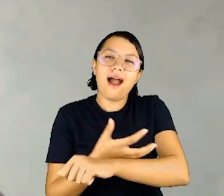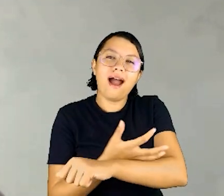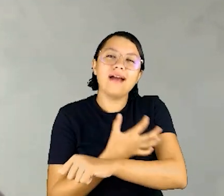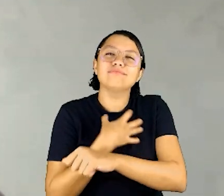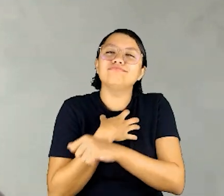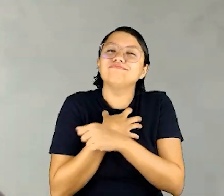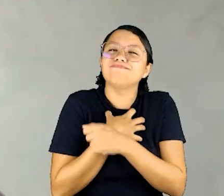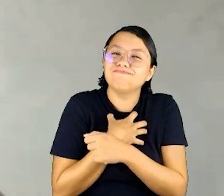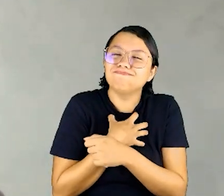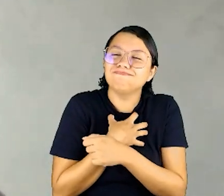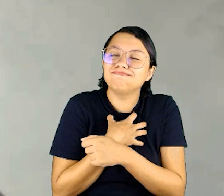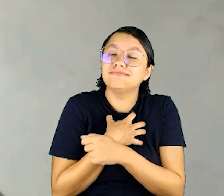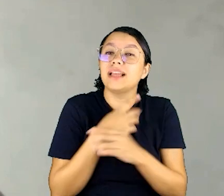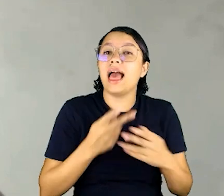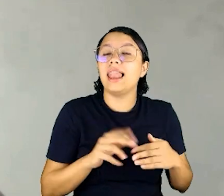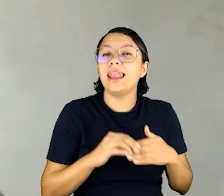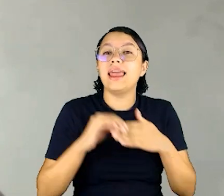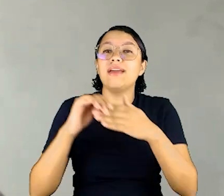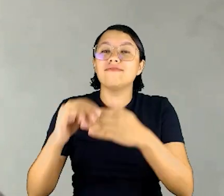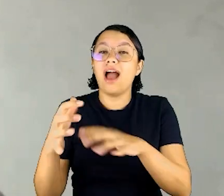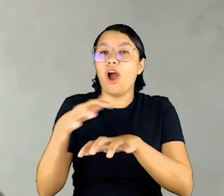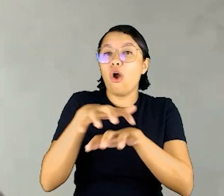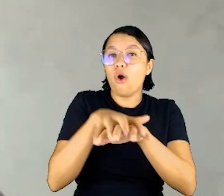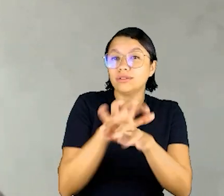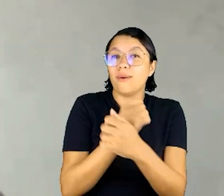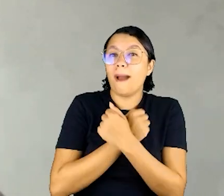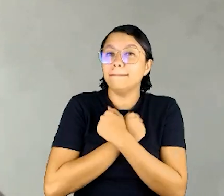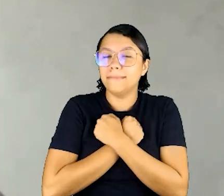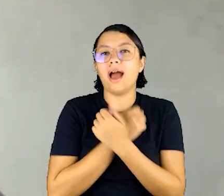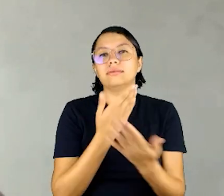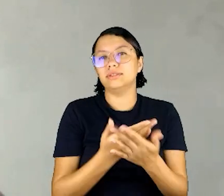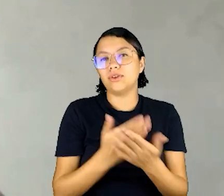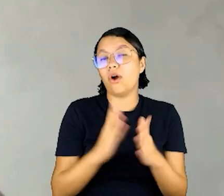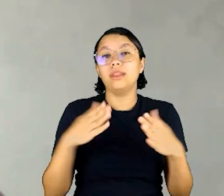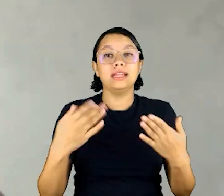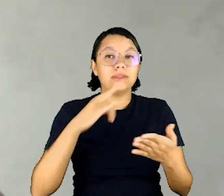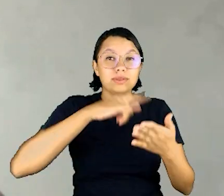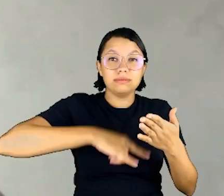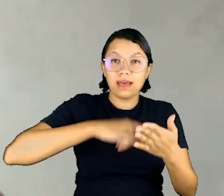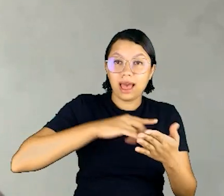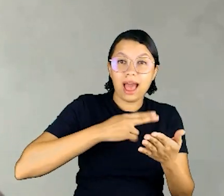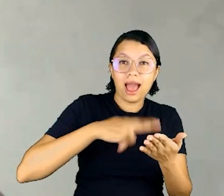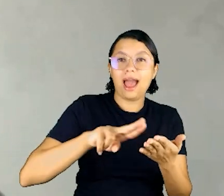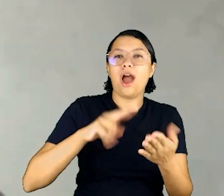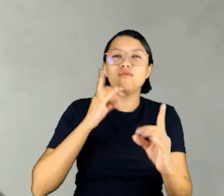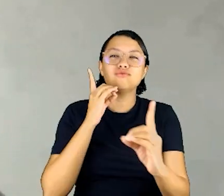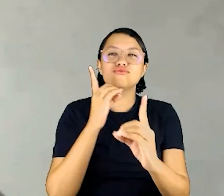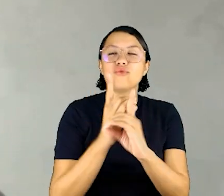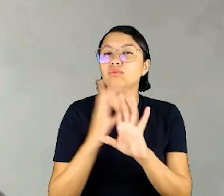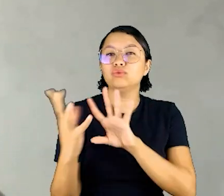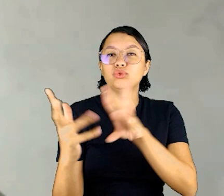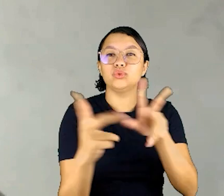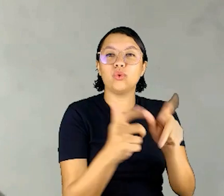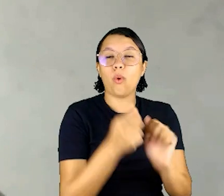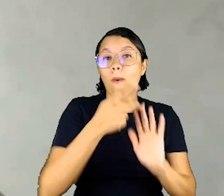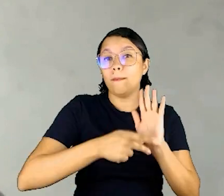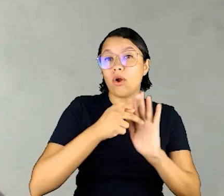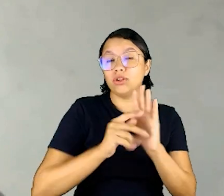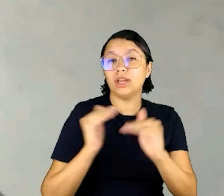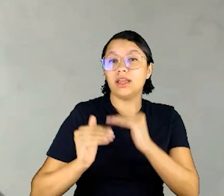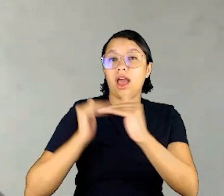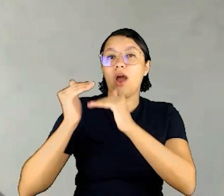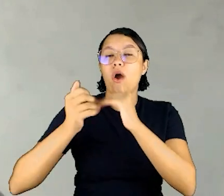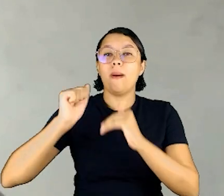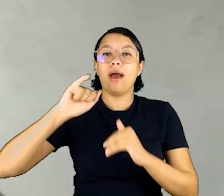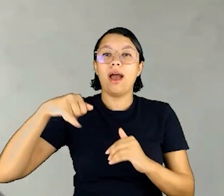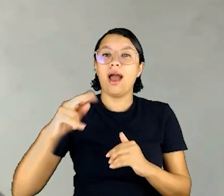questão inclusiva de levar o nosso abraço às escolas. Então, a cartilha, ela vai ao encontro de todo